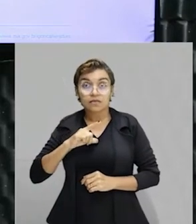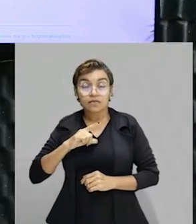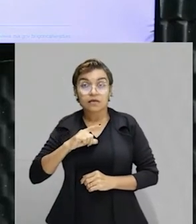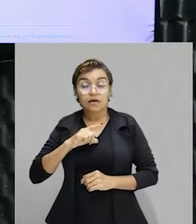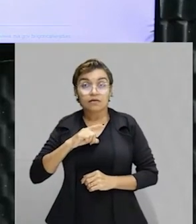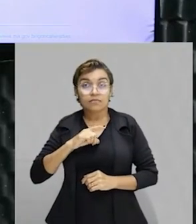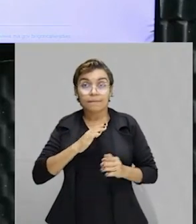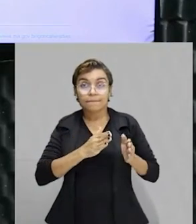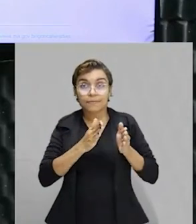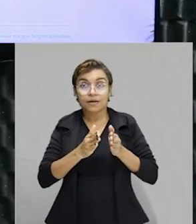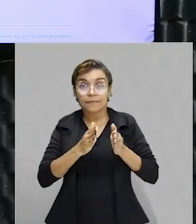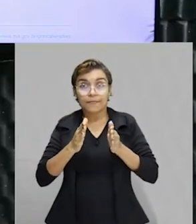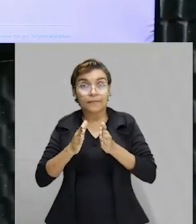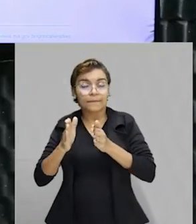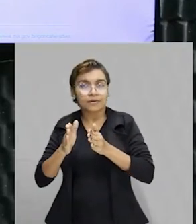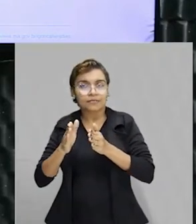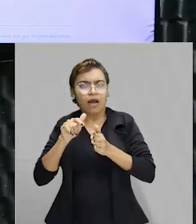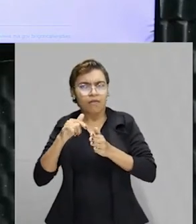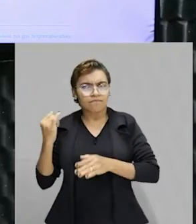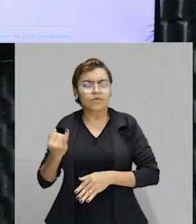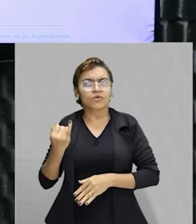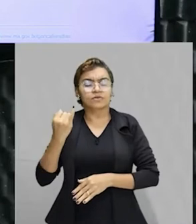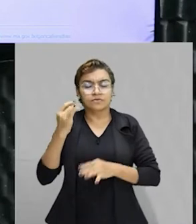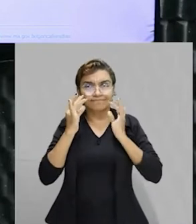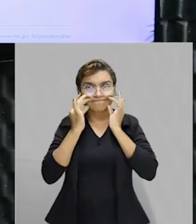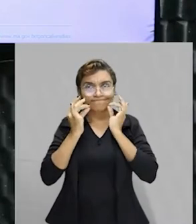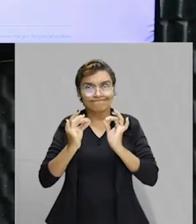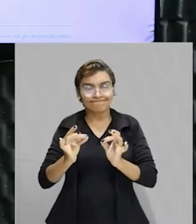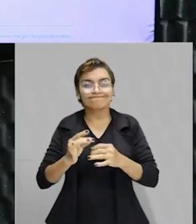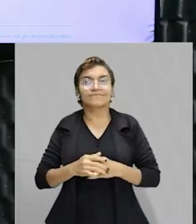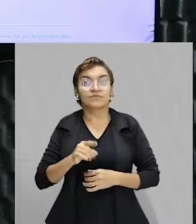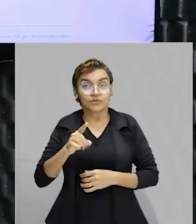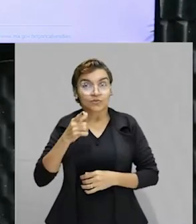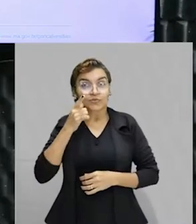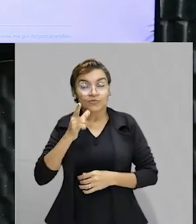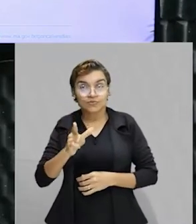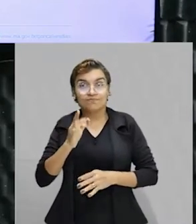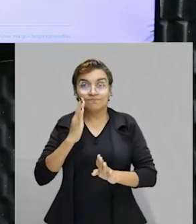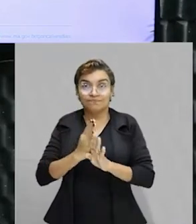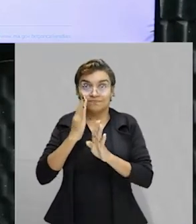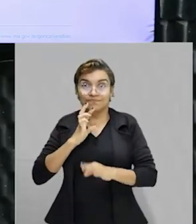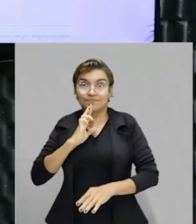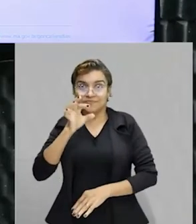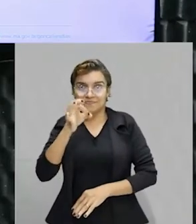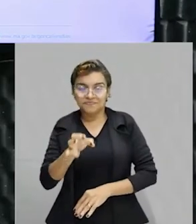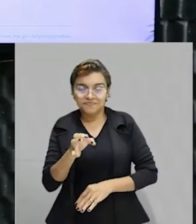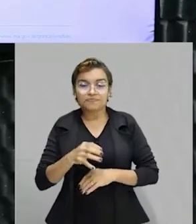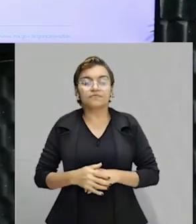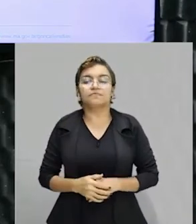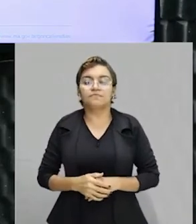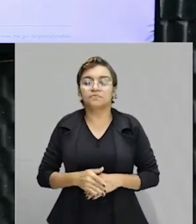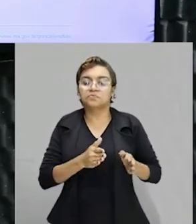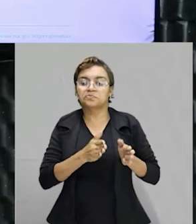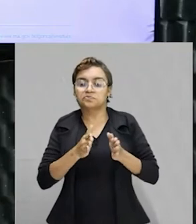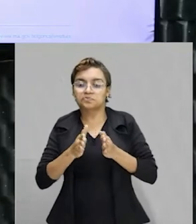sequência, tá? Que é importante você estar atento para que, claro, você consiga encontrar o gabarito correto. Veja que a ordem